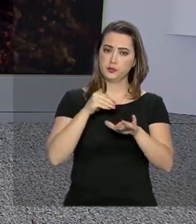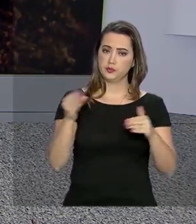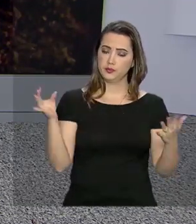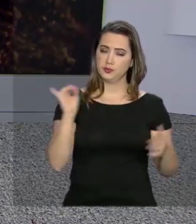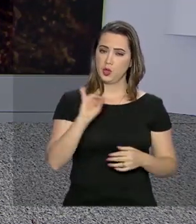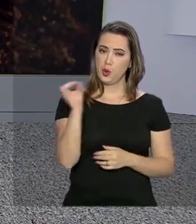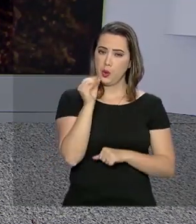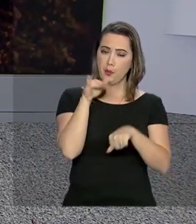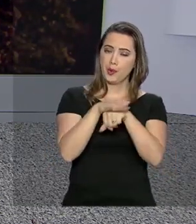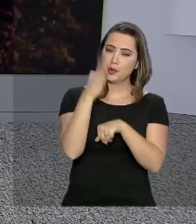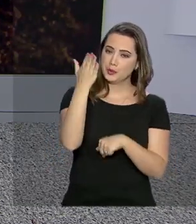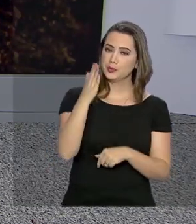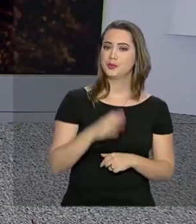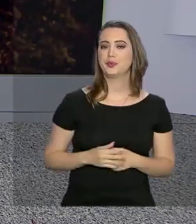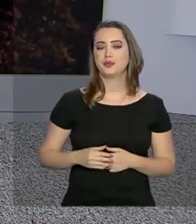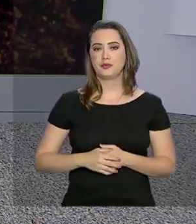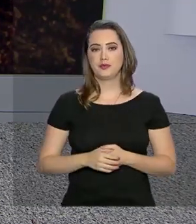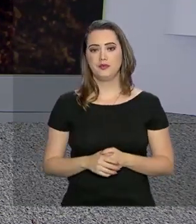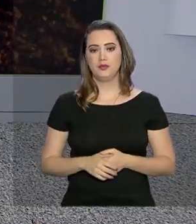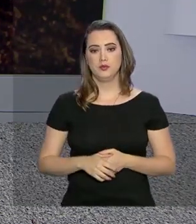gente. Boa noite para você, Pablo.